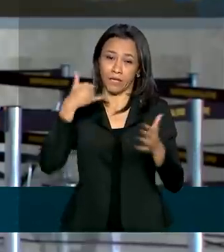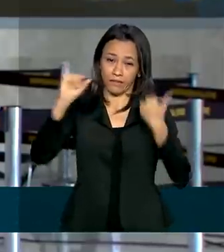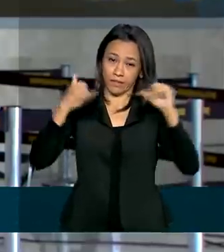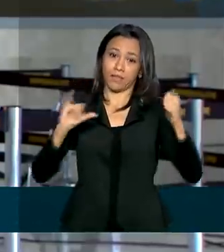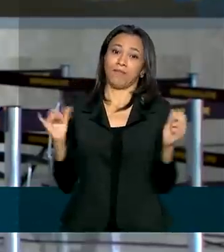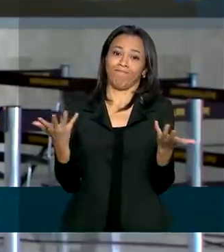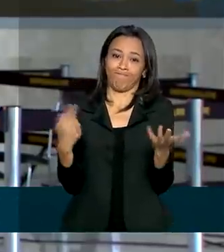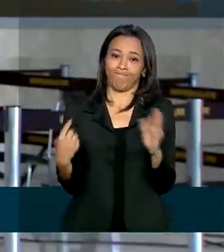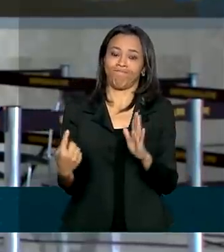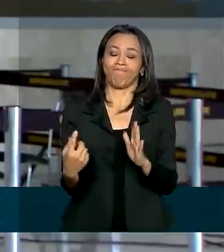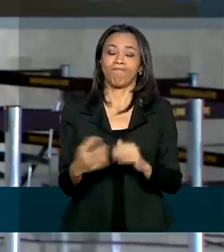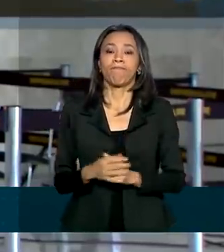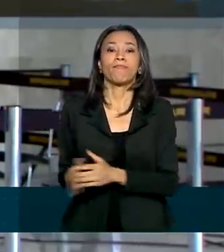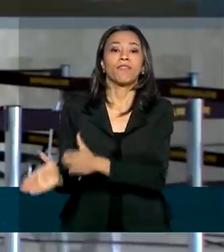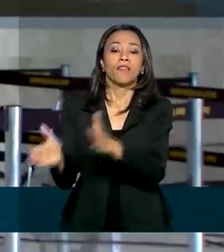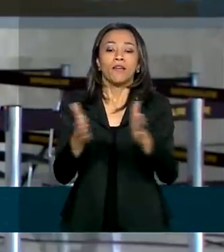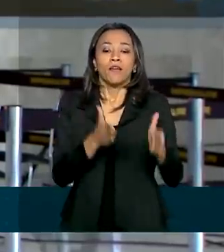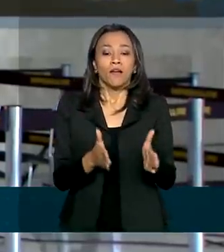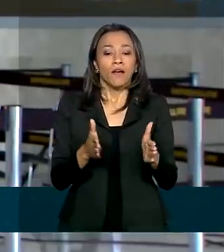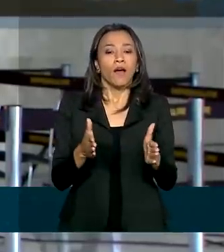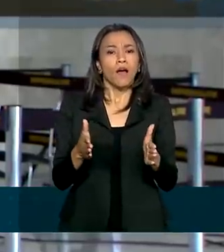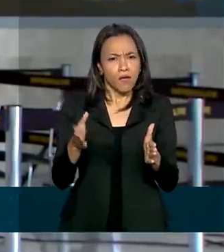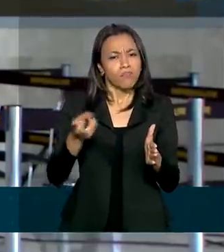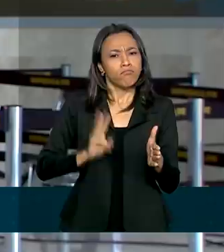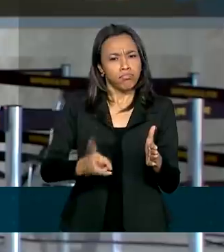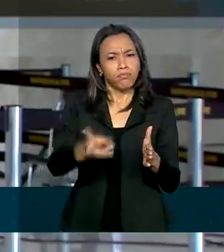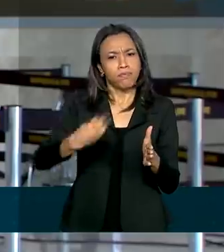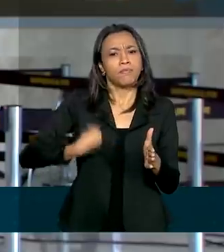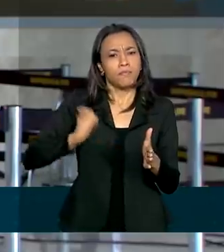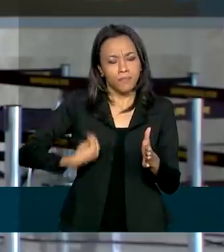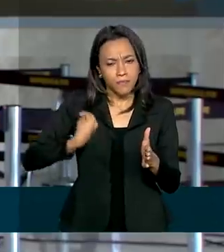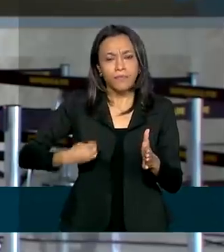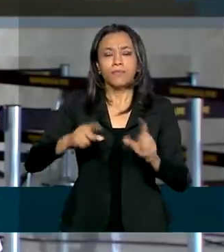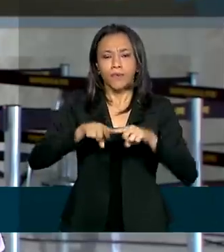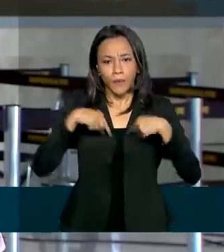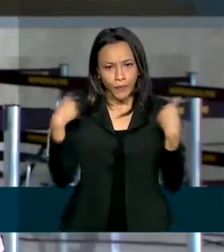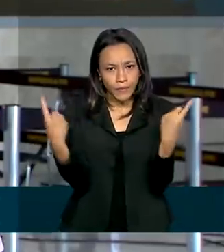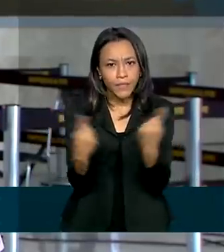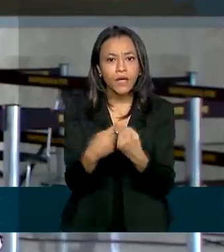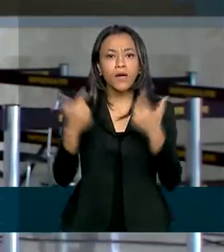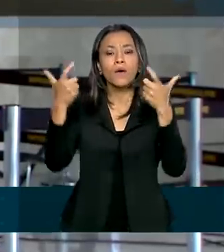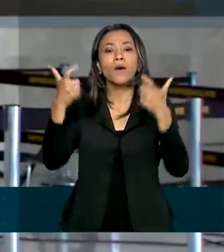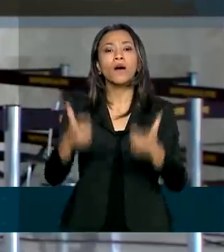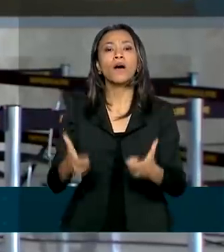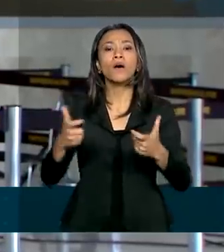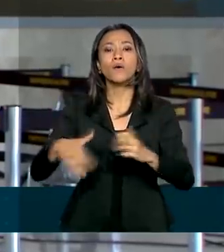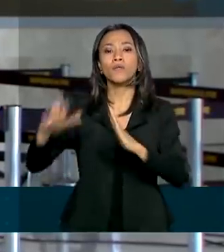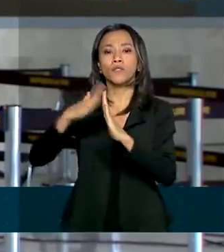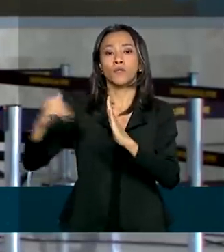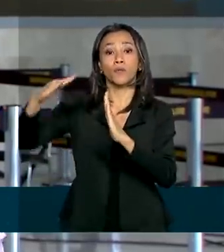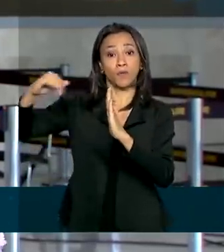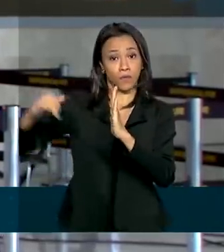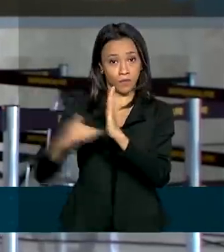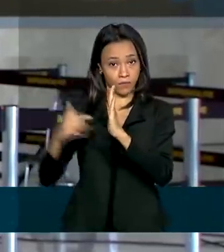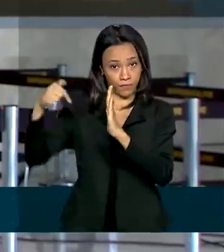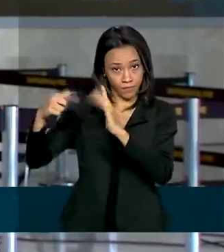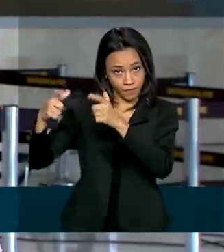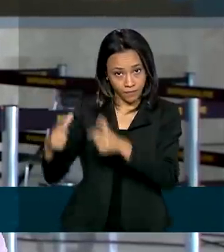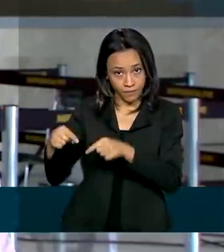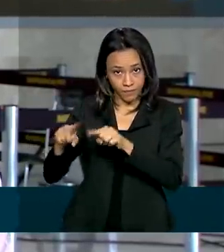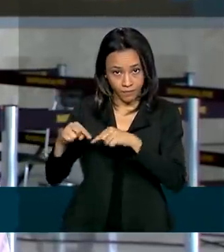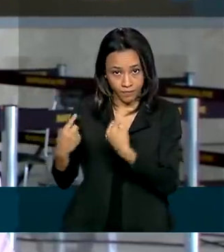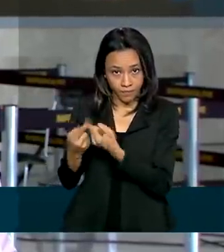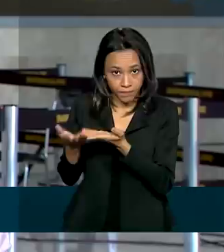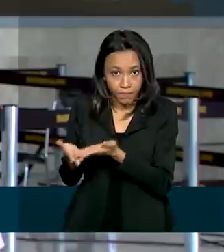A reunião ainda está acontecendo lá no Palácio da Alvorada, a residência oficial do presidente da República. E o presidente